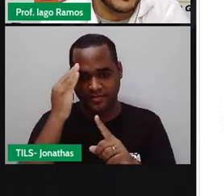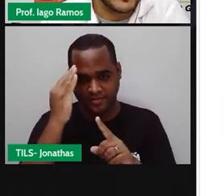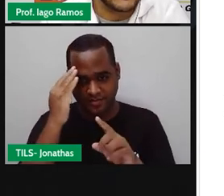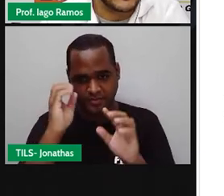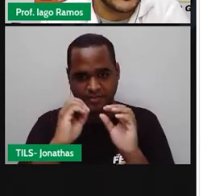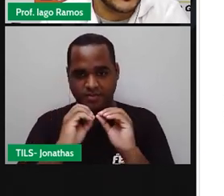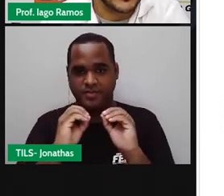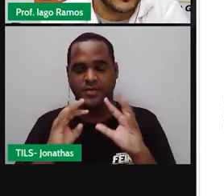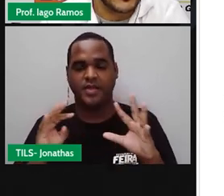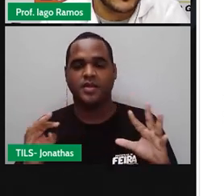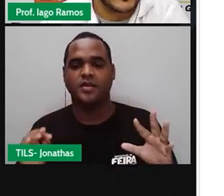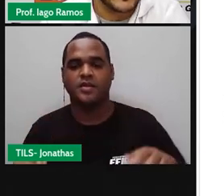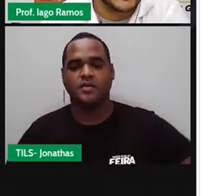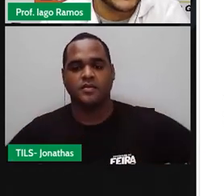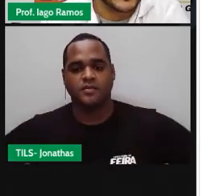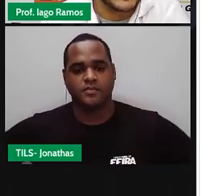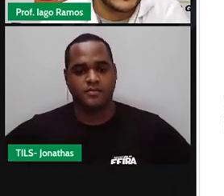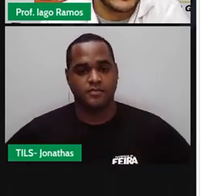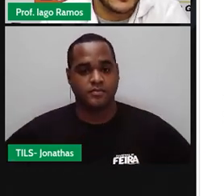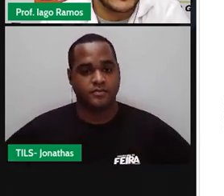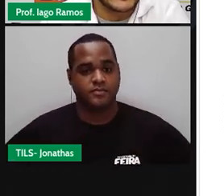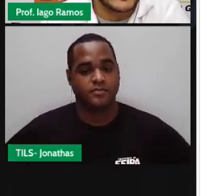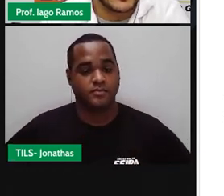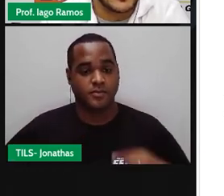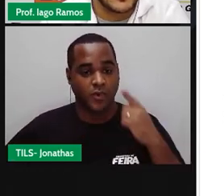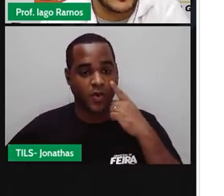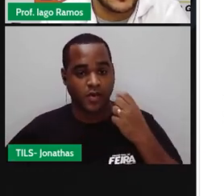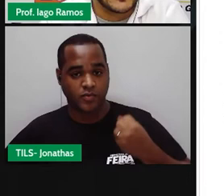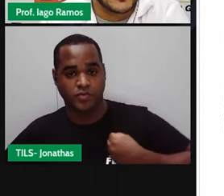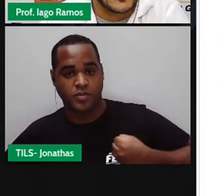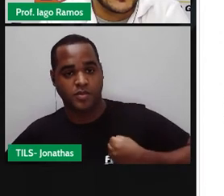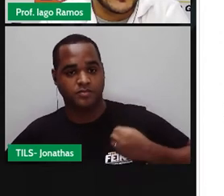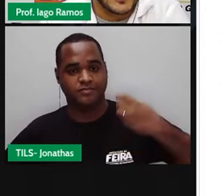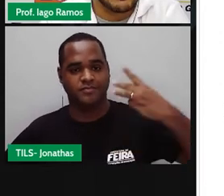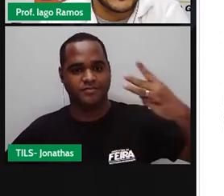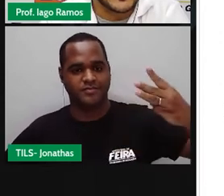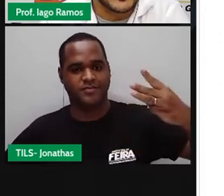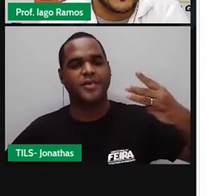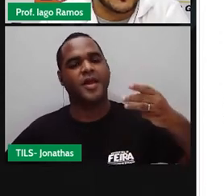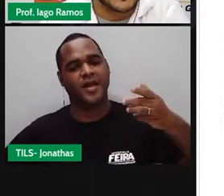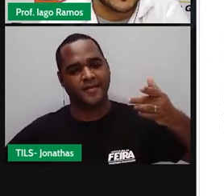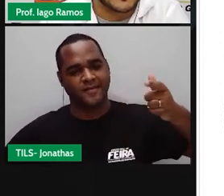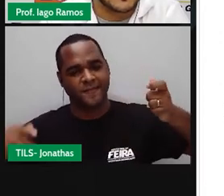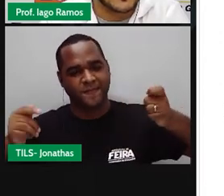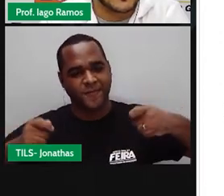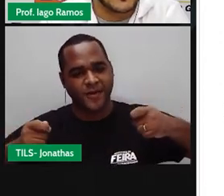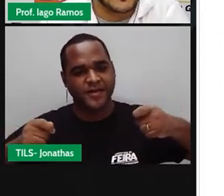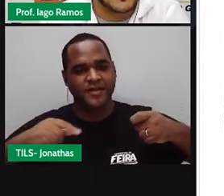Então, na tabela, quando a gente olha, só tem três que é positivo.